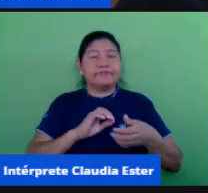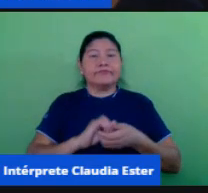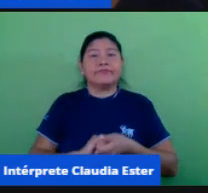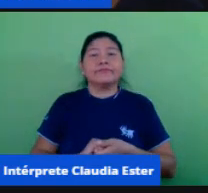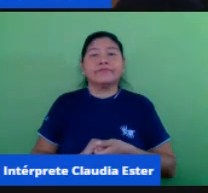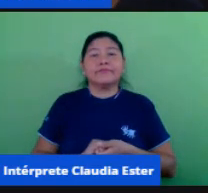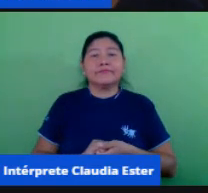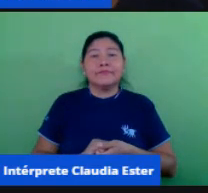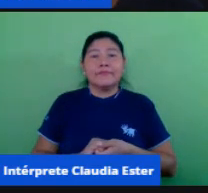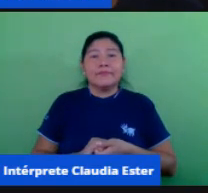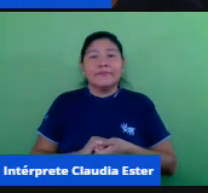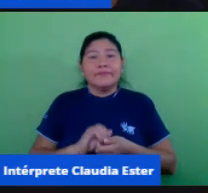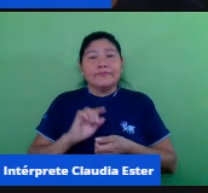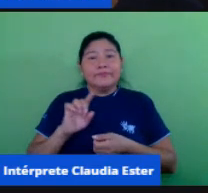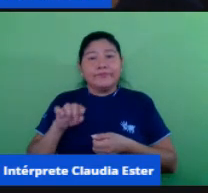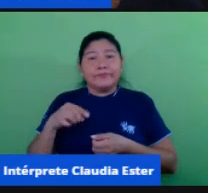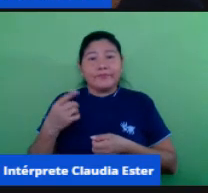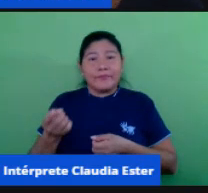próximo slide,